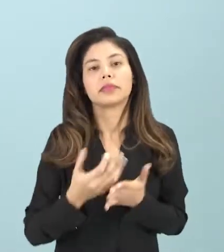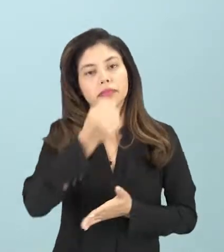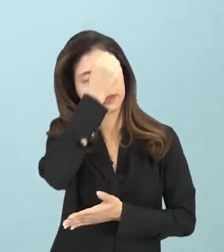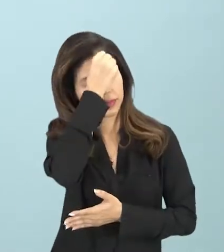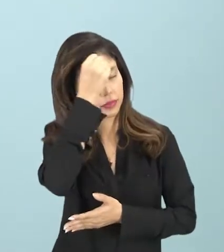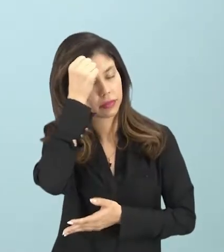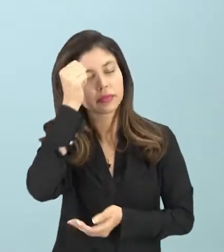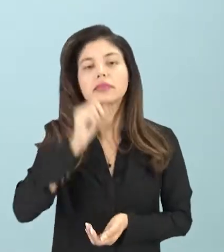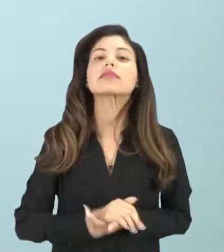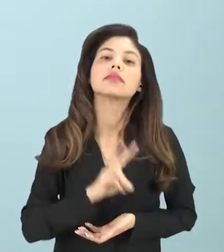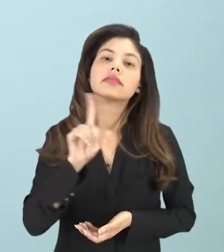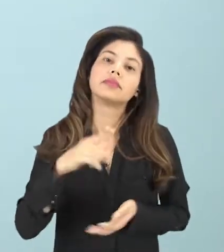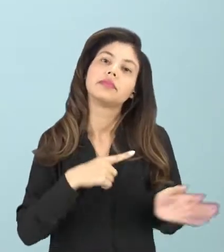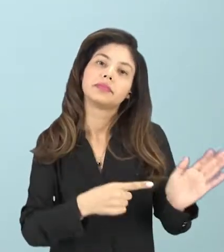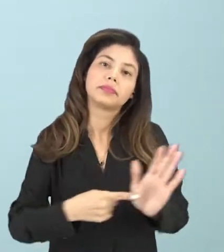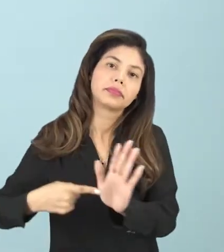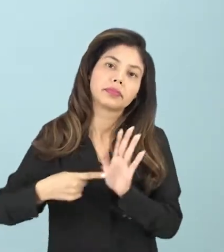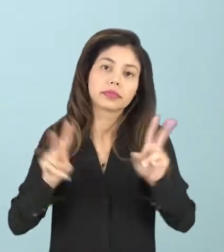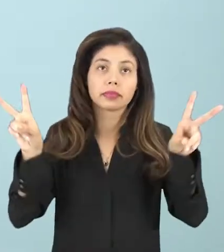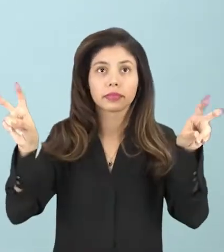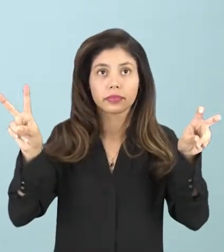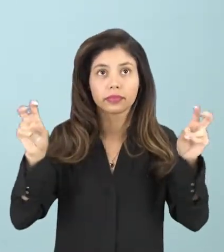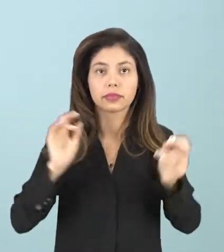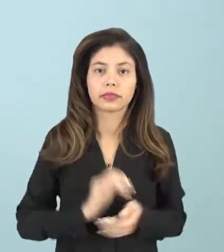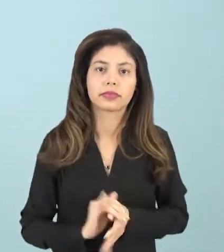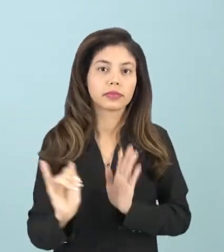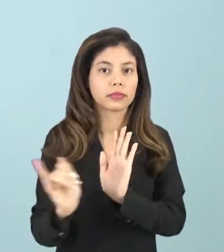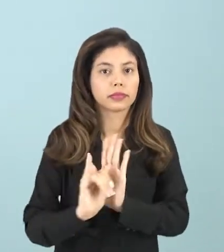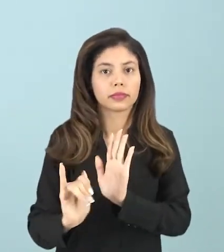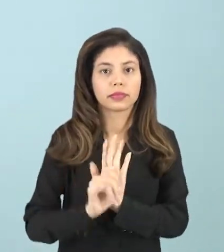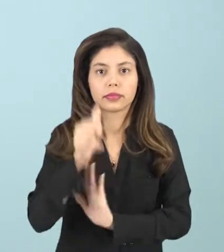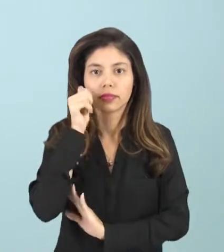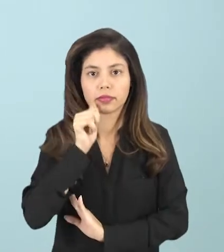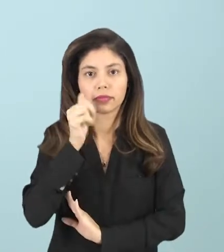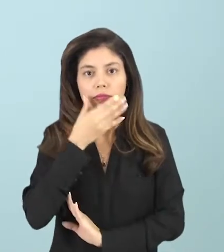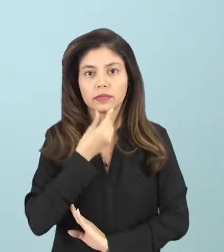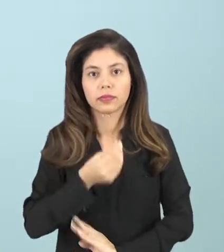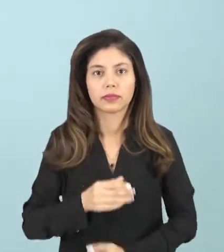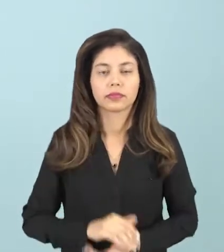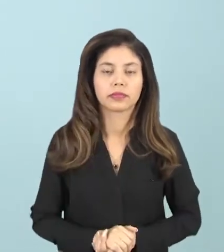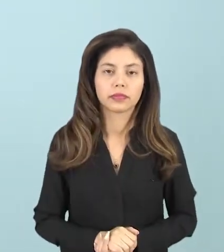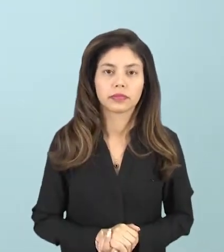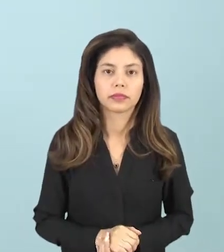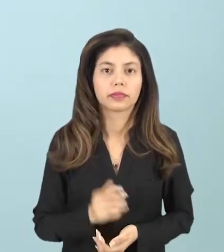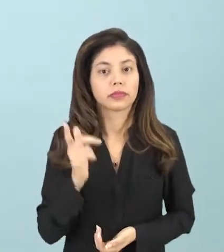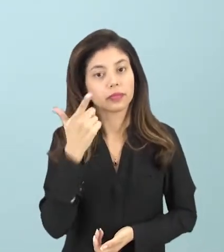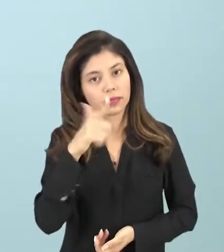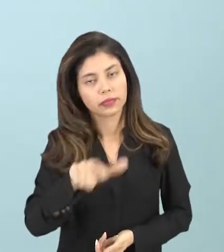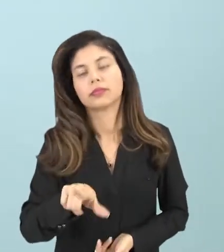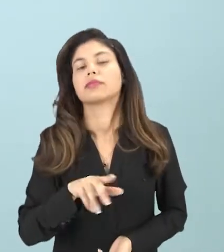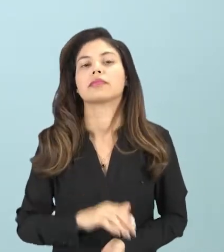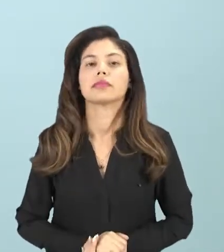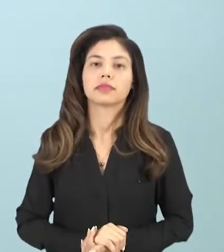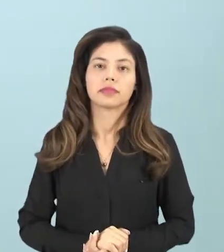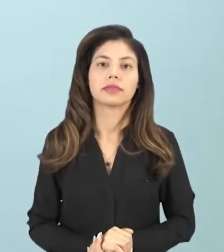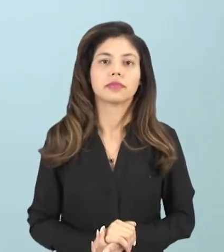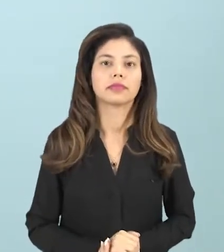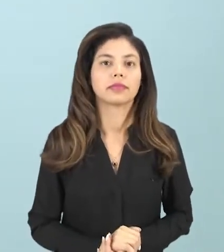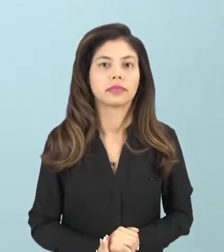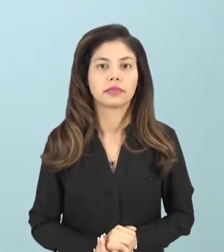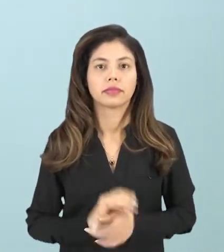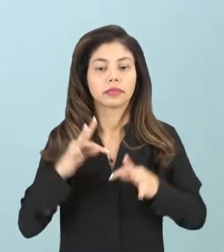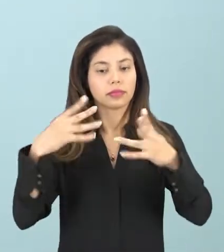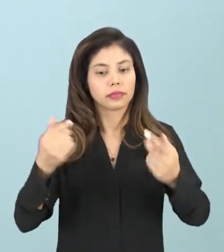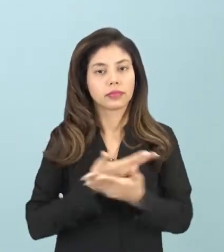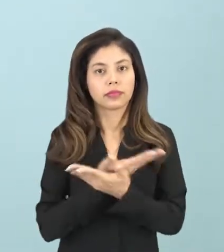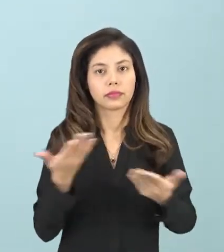irá abordar como tema identidade de gênero. Vou repetir mais uma vez a